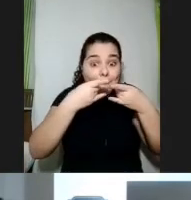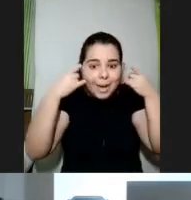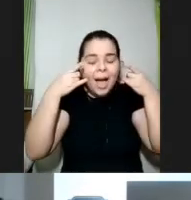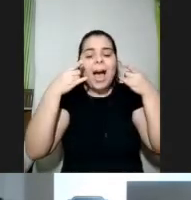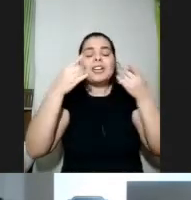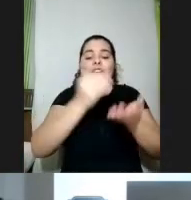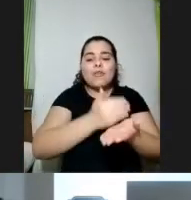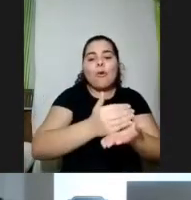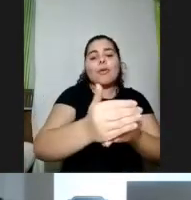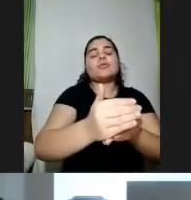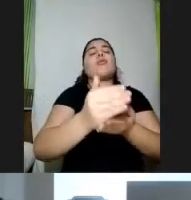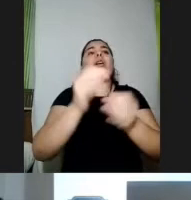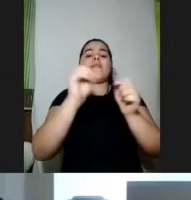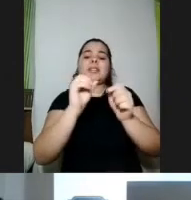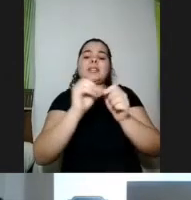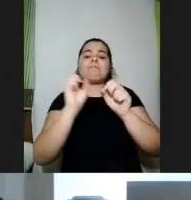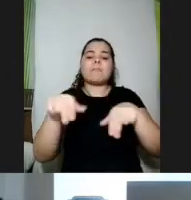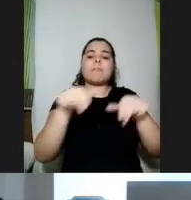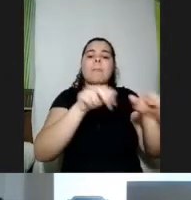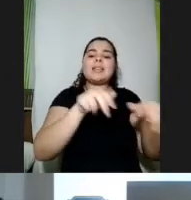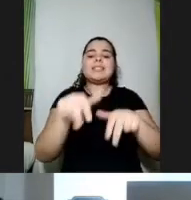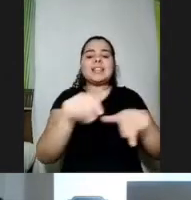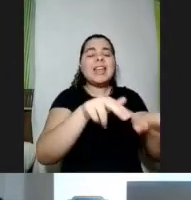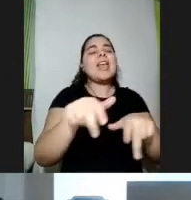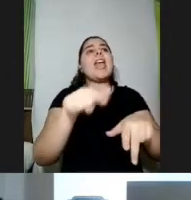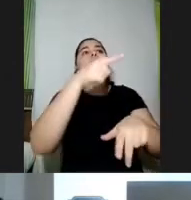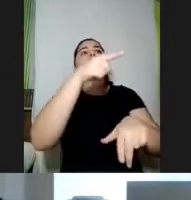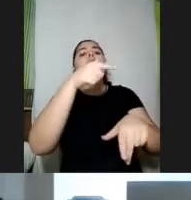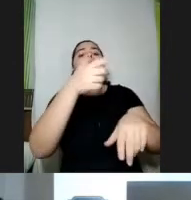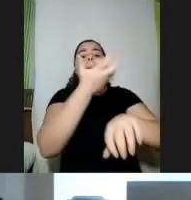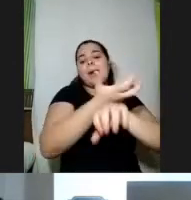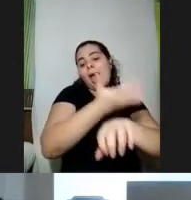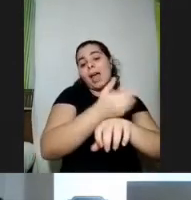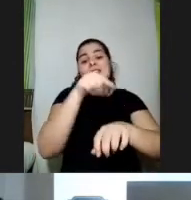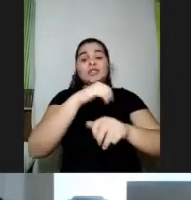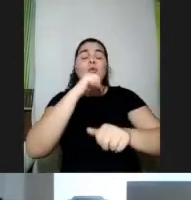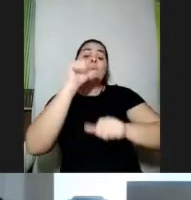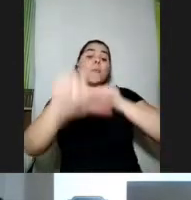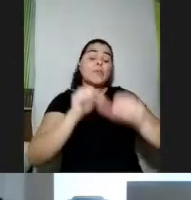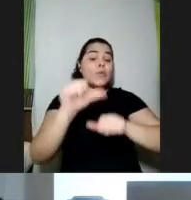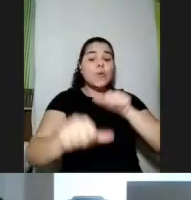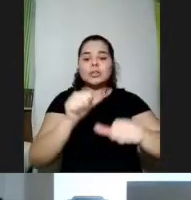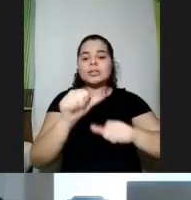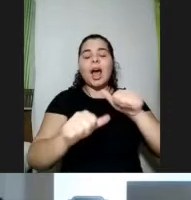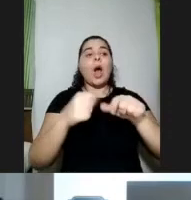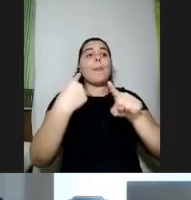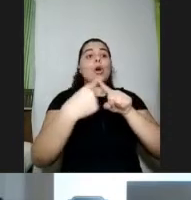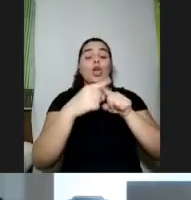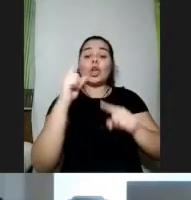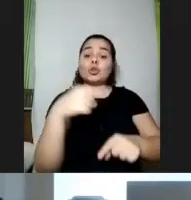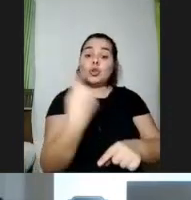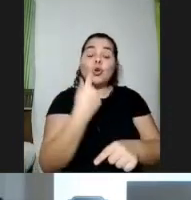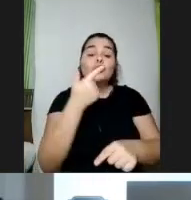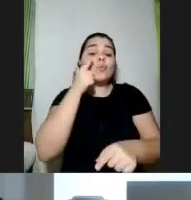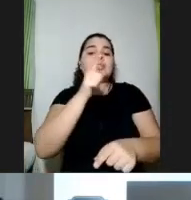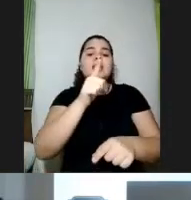a fazer passeio, né, de até a pracinha, de fazer algumas coisas e aí isso muda tudo, porque, né, a gente consegue ter alguma interação e ela